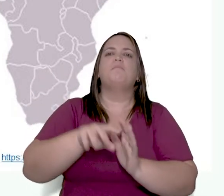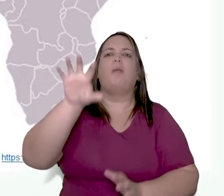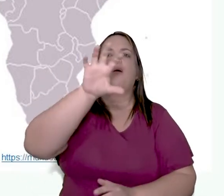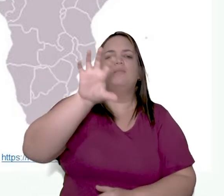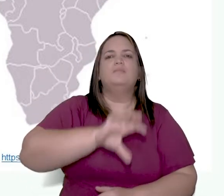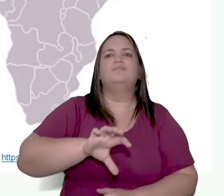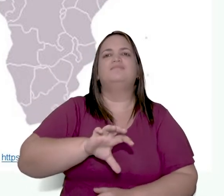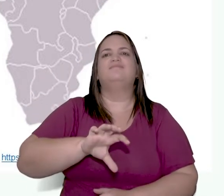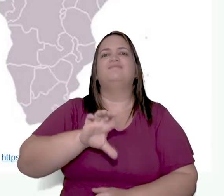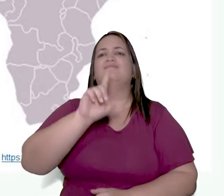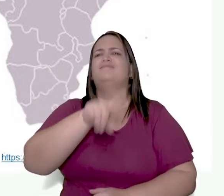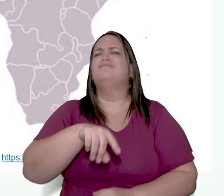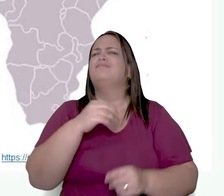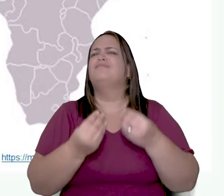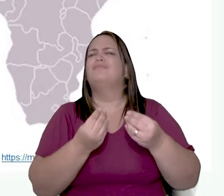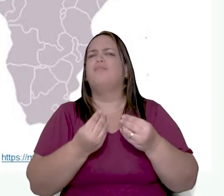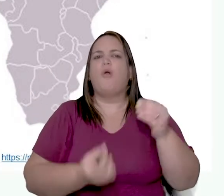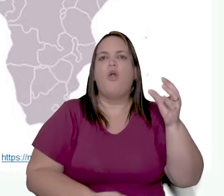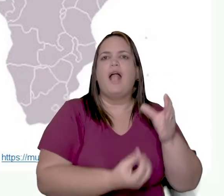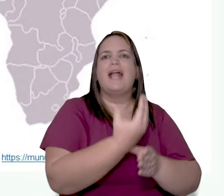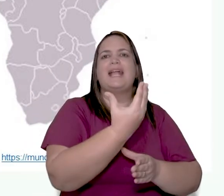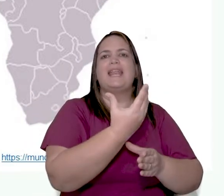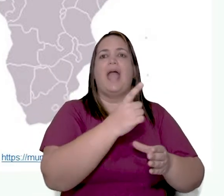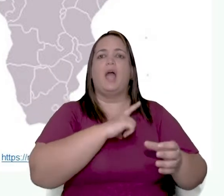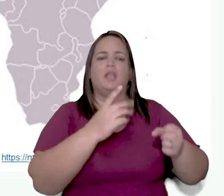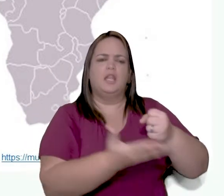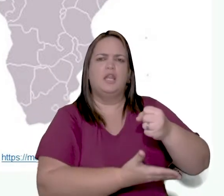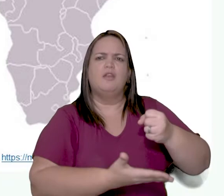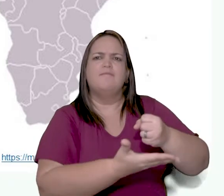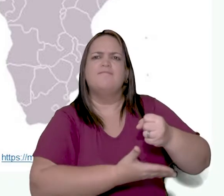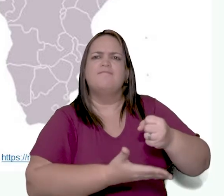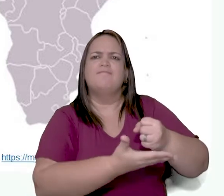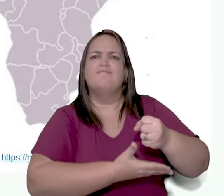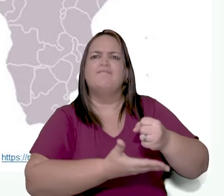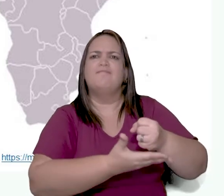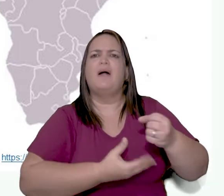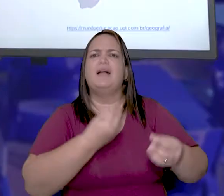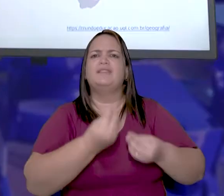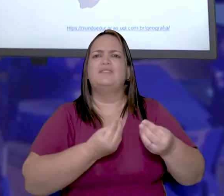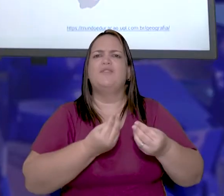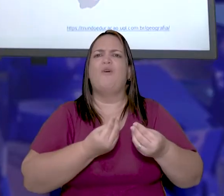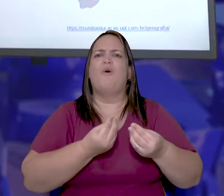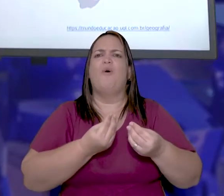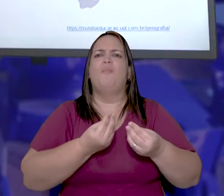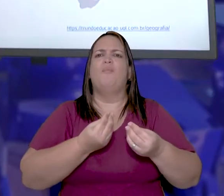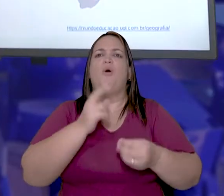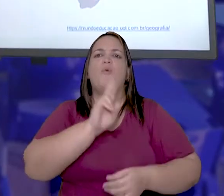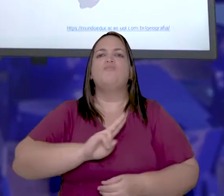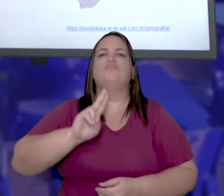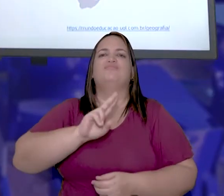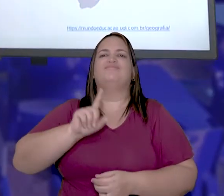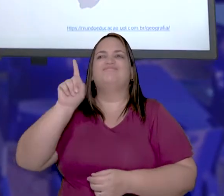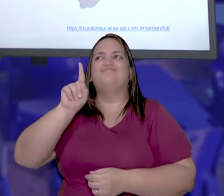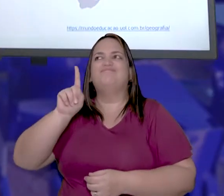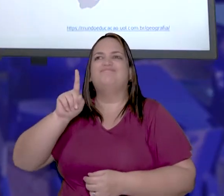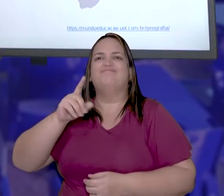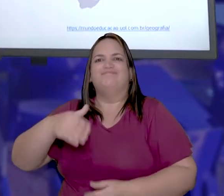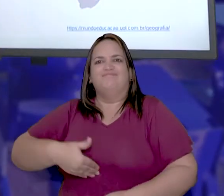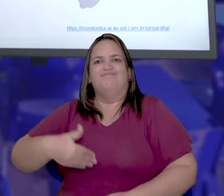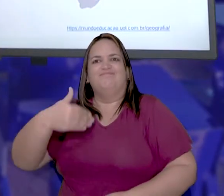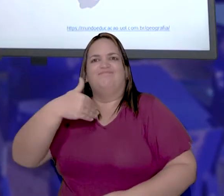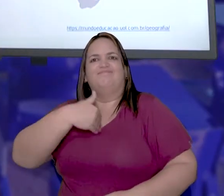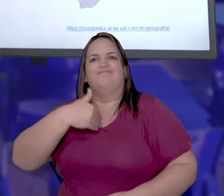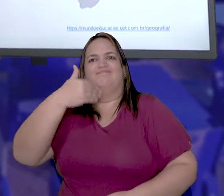muito interessante. É uma divisão regional que foi elaborada tendo base no